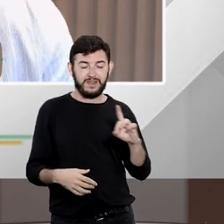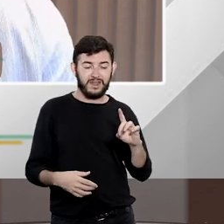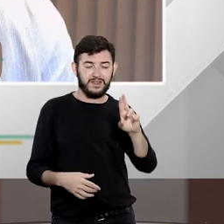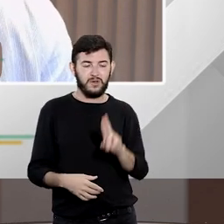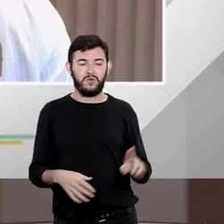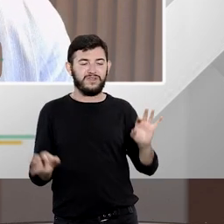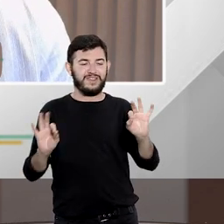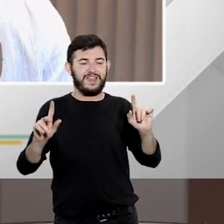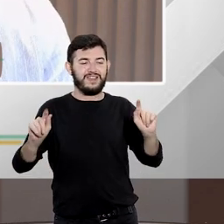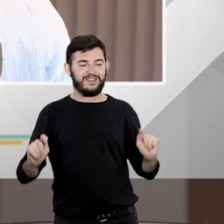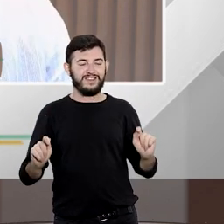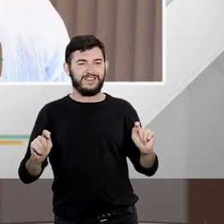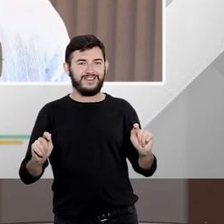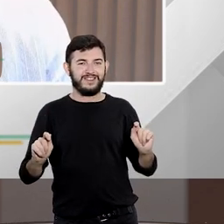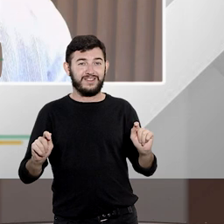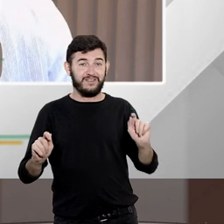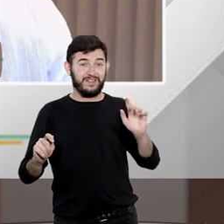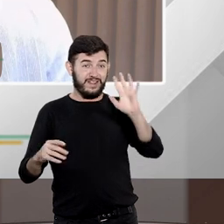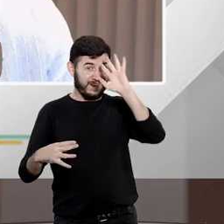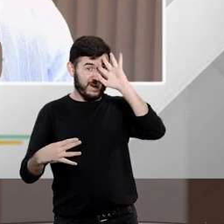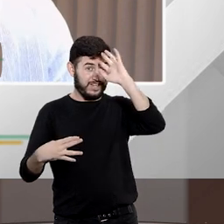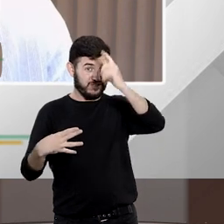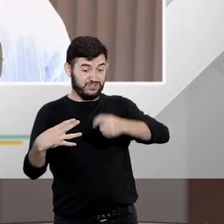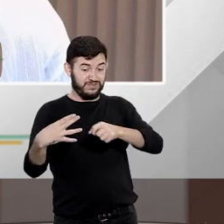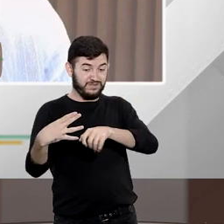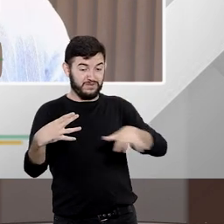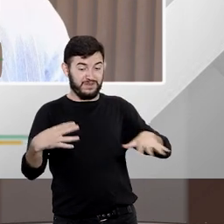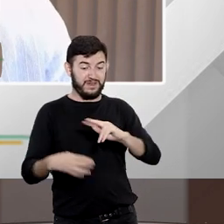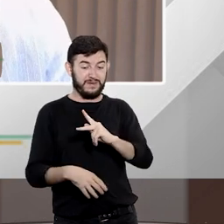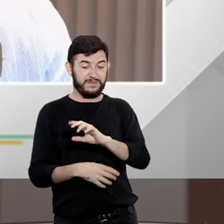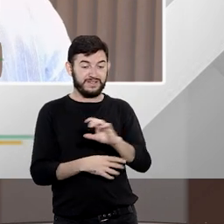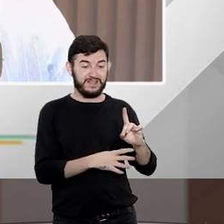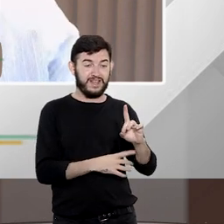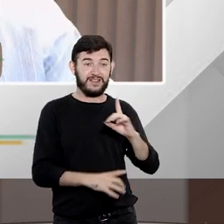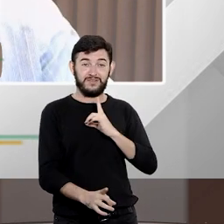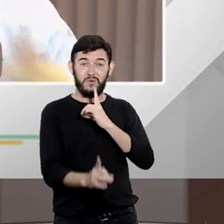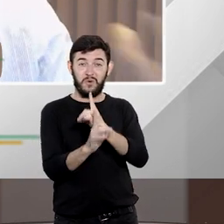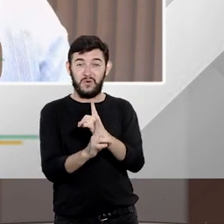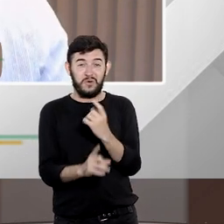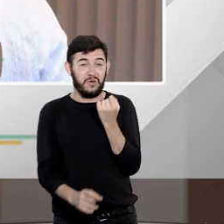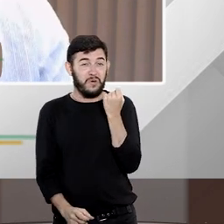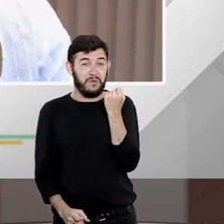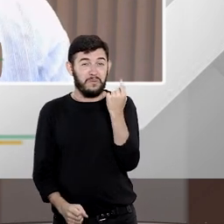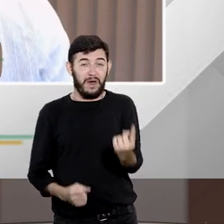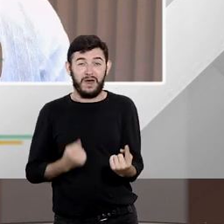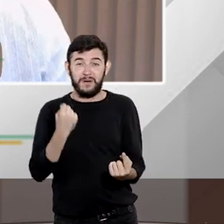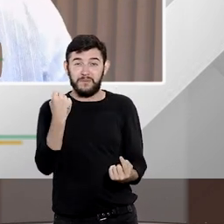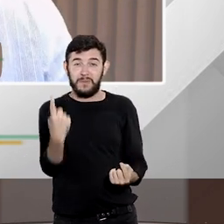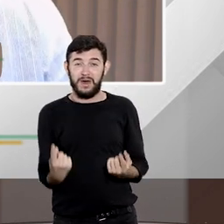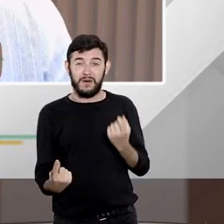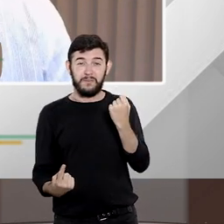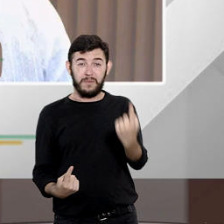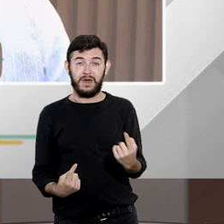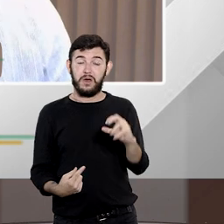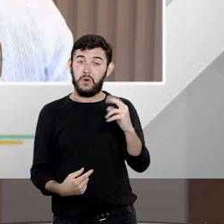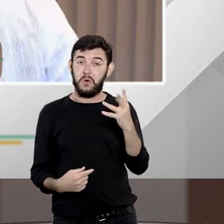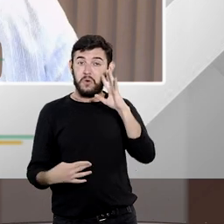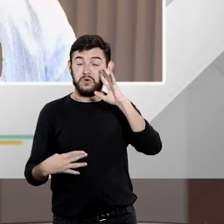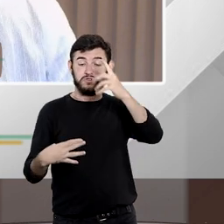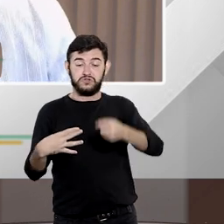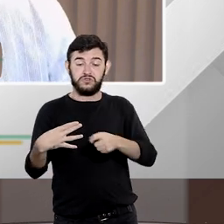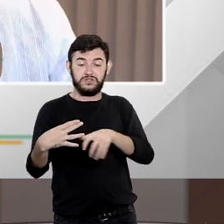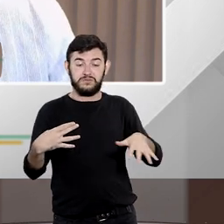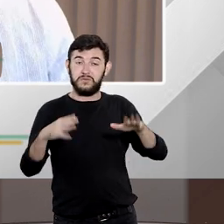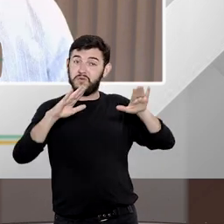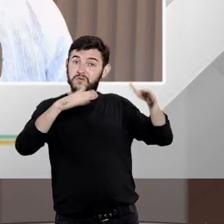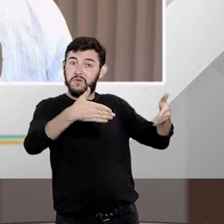habeas data na jurisprudência por isso que é raríssimo nós encontrarmos jurisprudência farta sobre o habeas data porque o